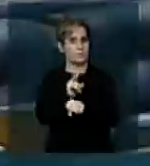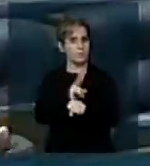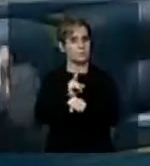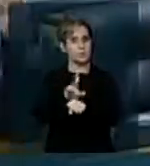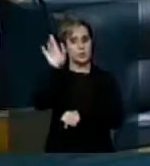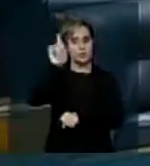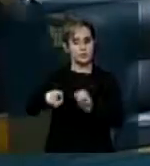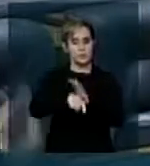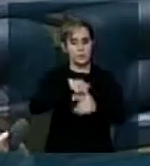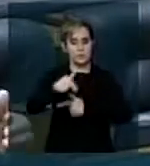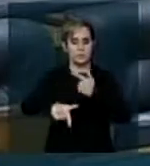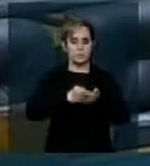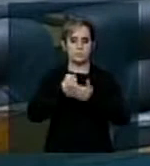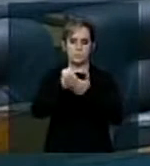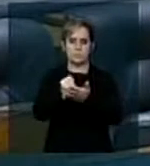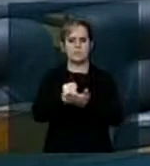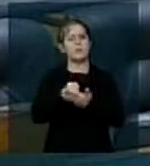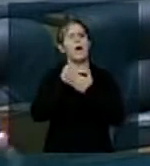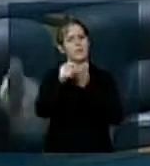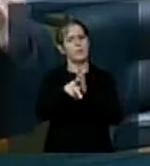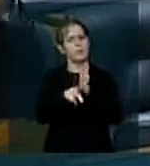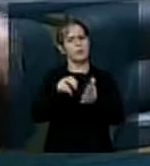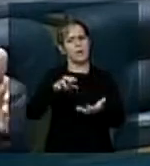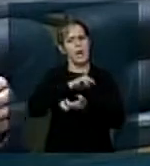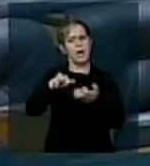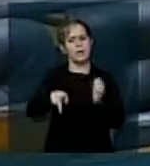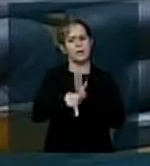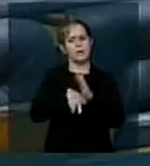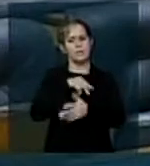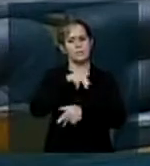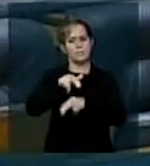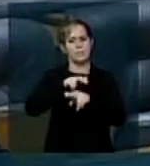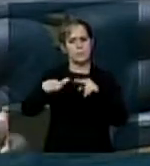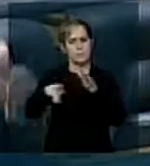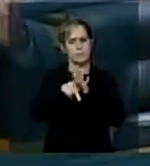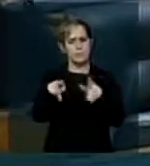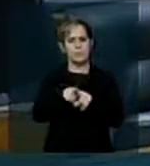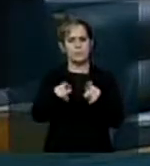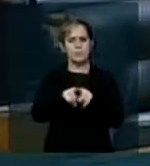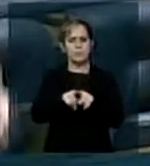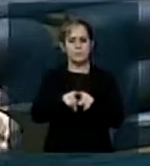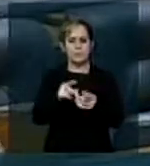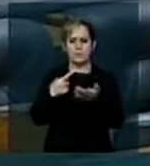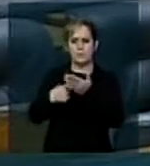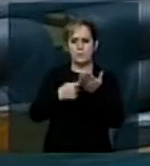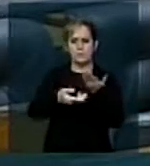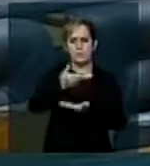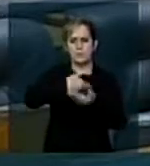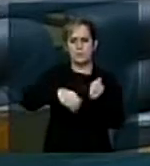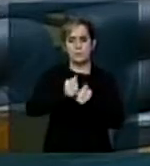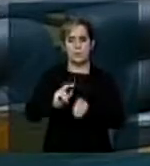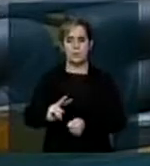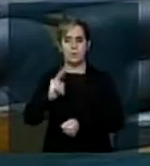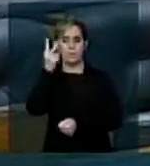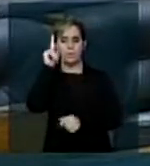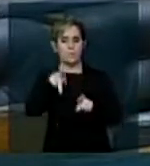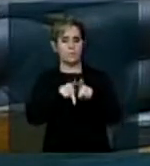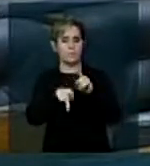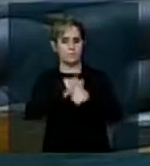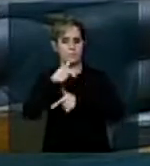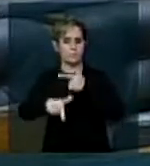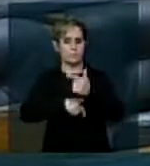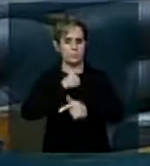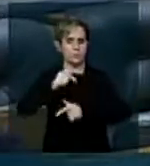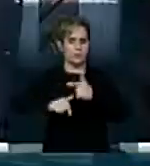direito dos trabalhadores. Meu apoio à greve dos metroviários e pela abertura imediata das negociações com a valorização desta importante categoria de